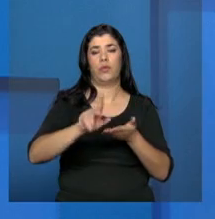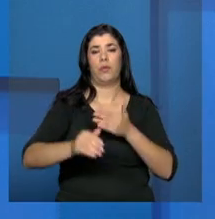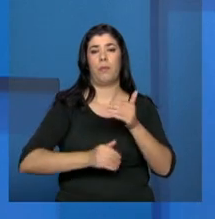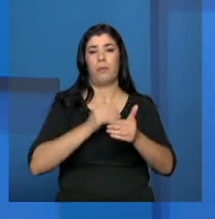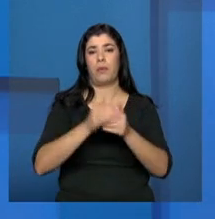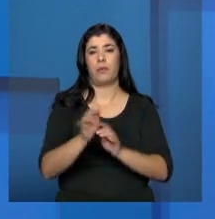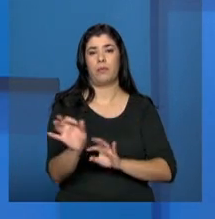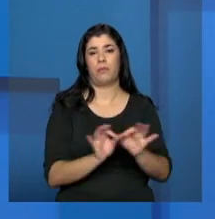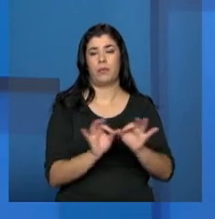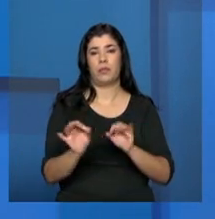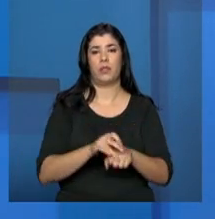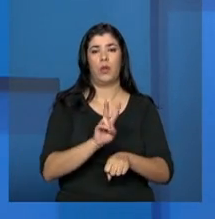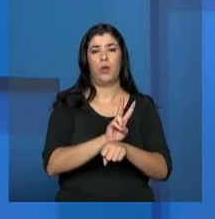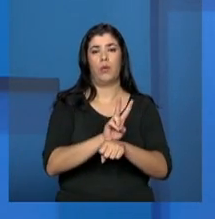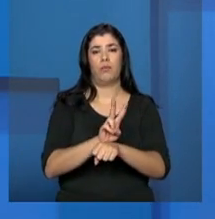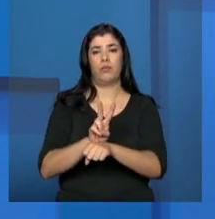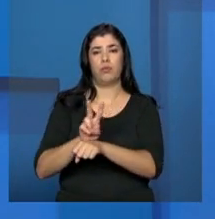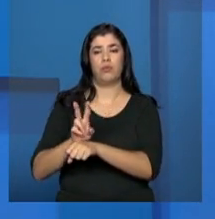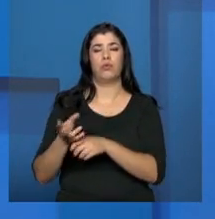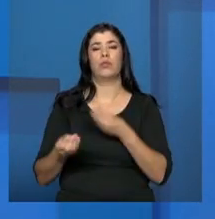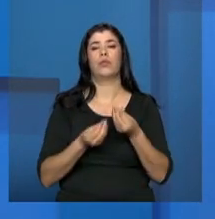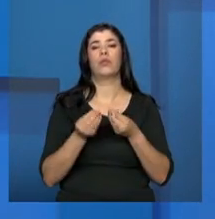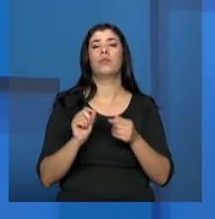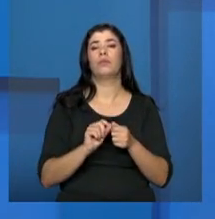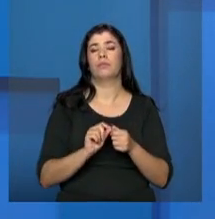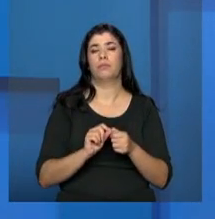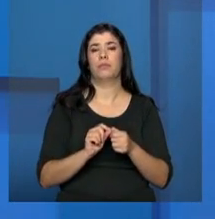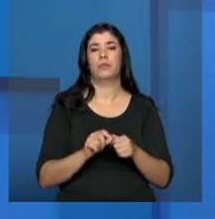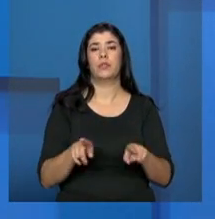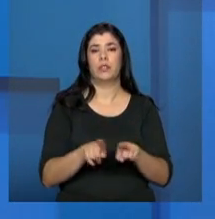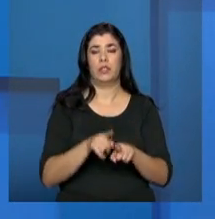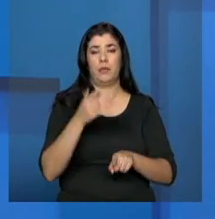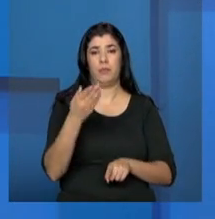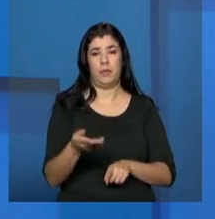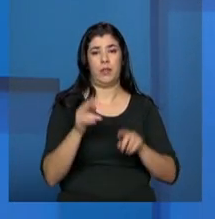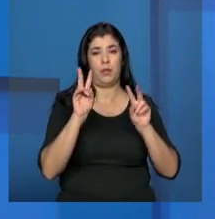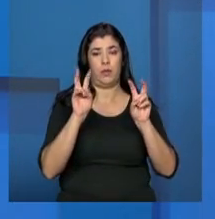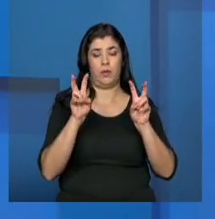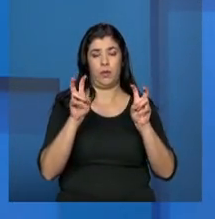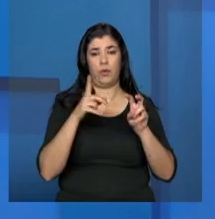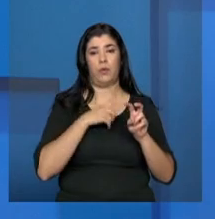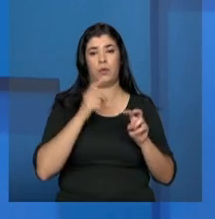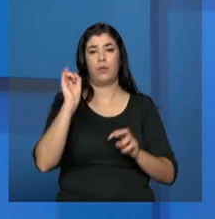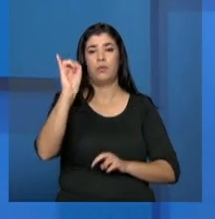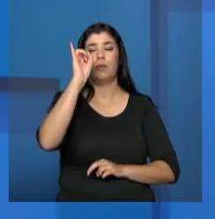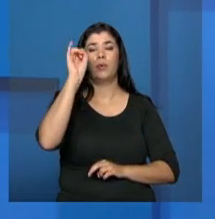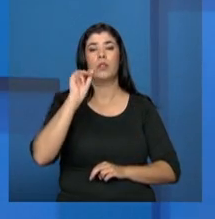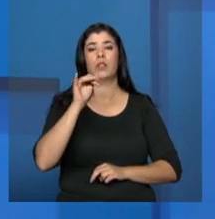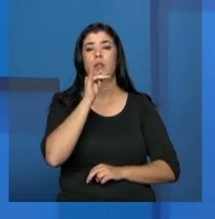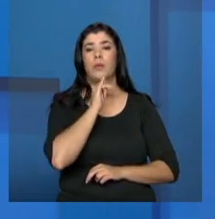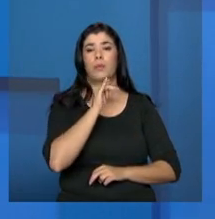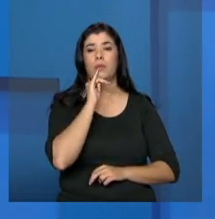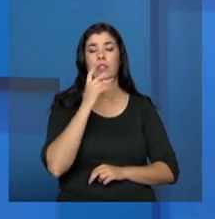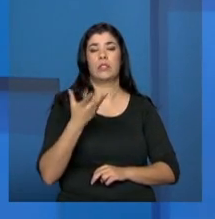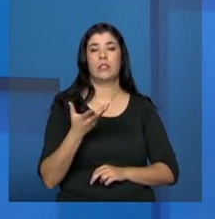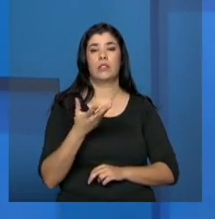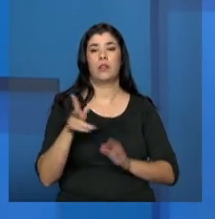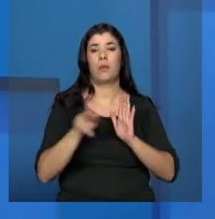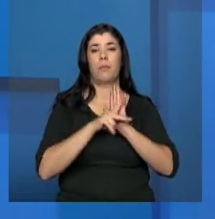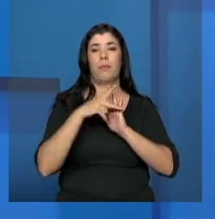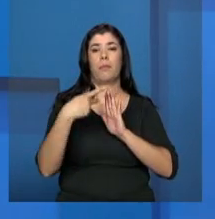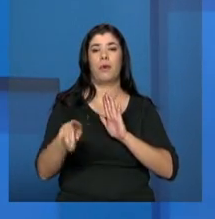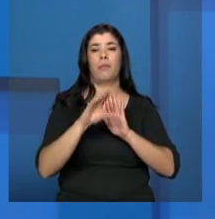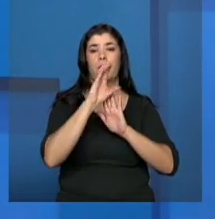planejamento, de monitoramento, né. Ela também traz conteúdos importantes sobre a própria